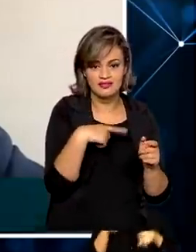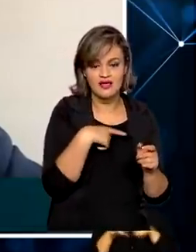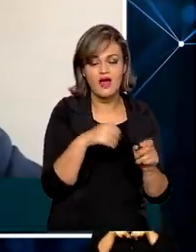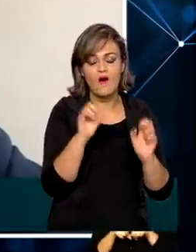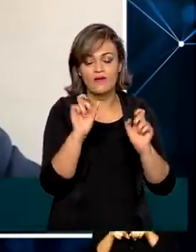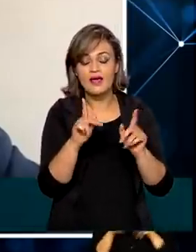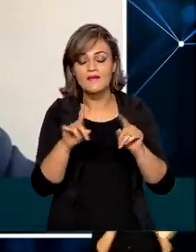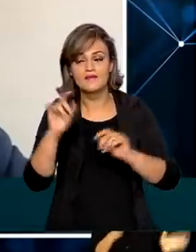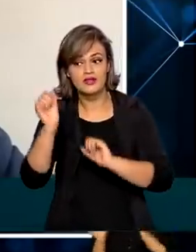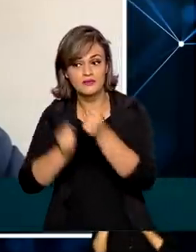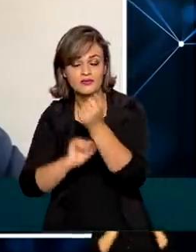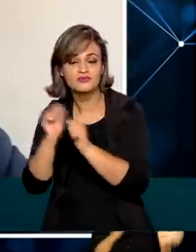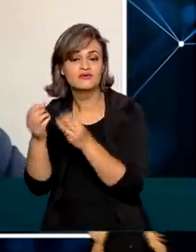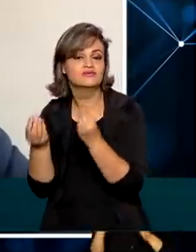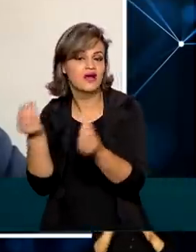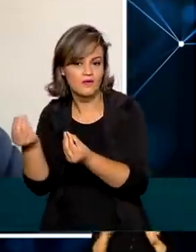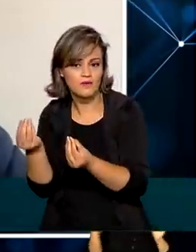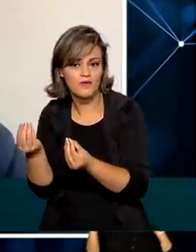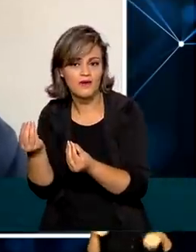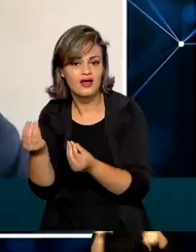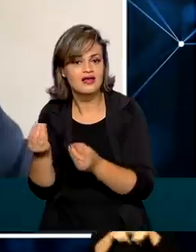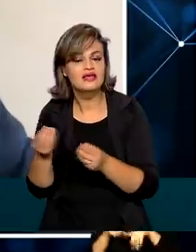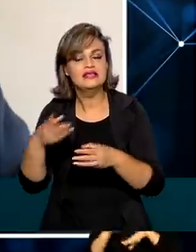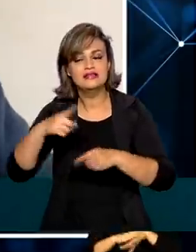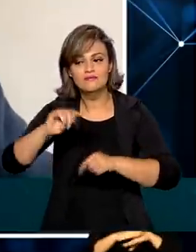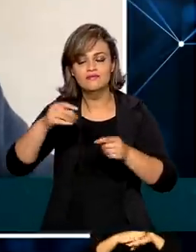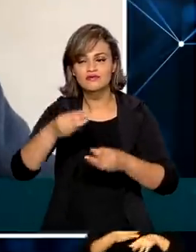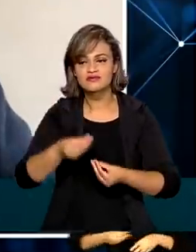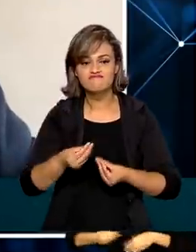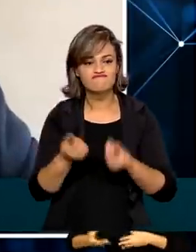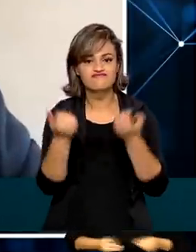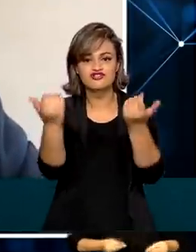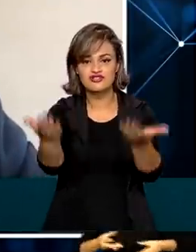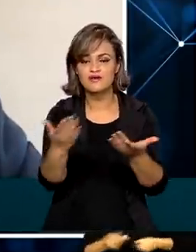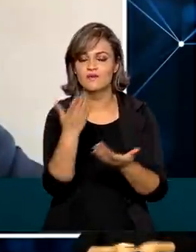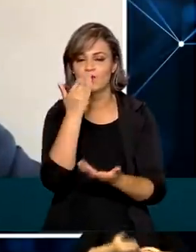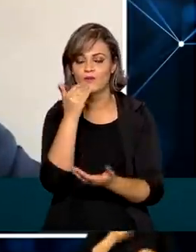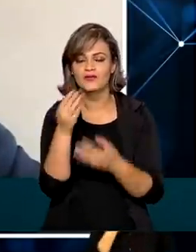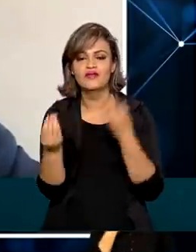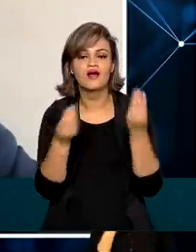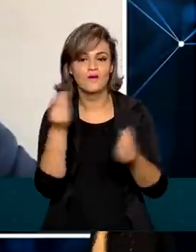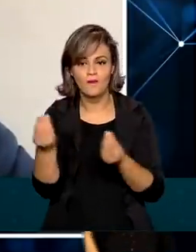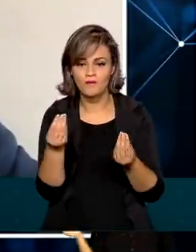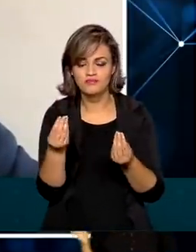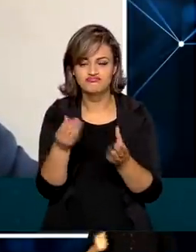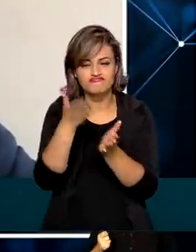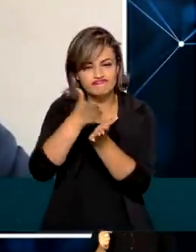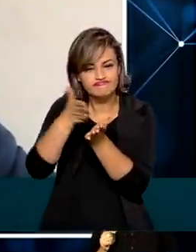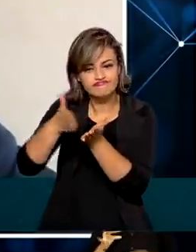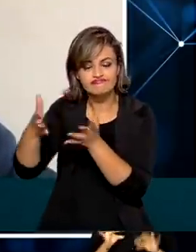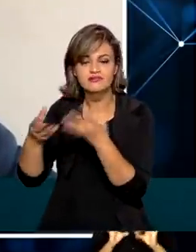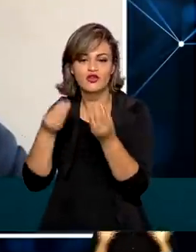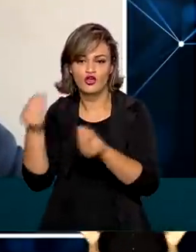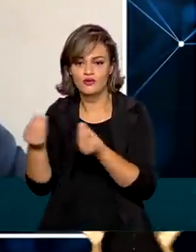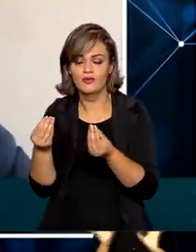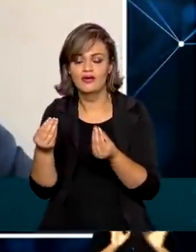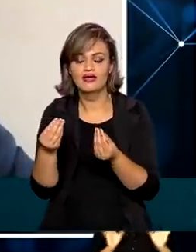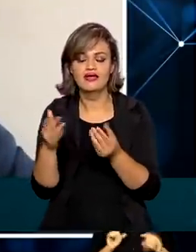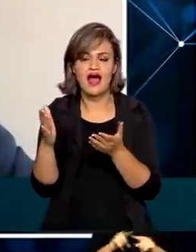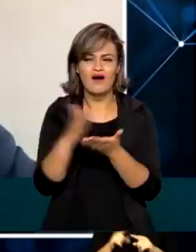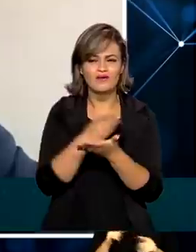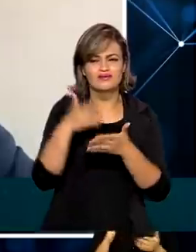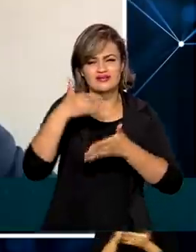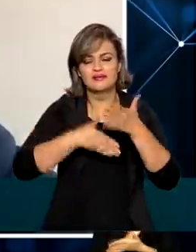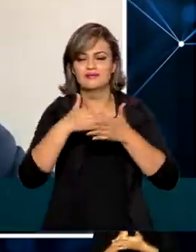na produção e a efetiva distribuição de alimentos de forma capilar e alguns impasses,